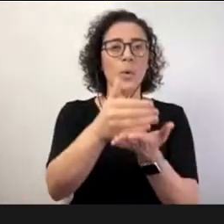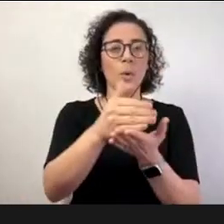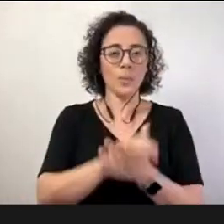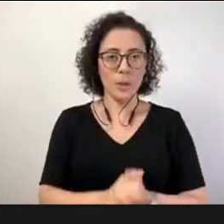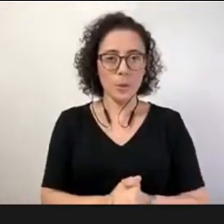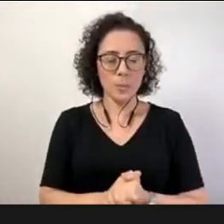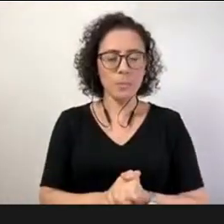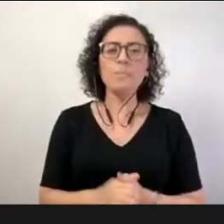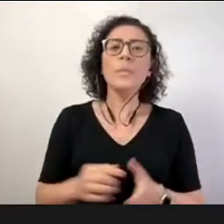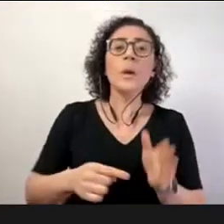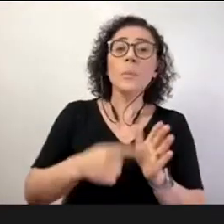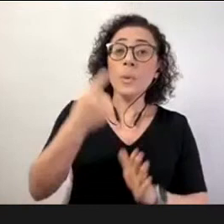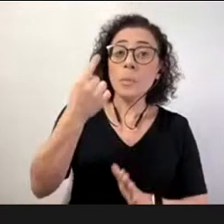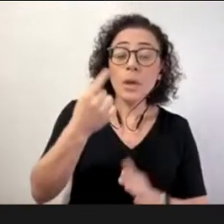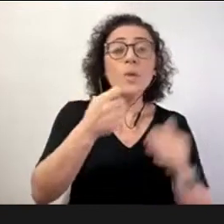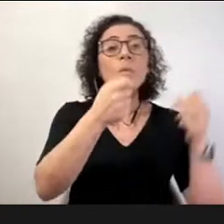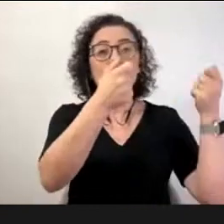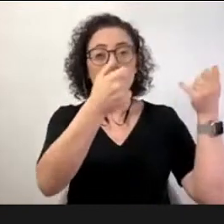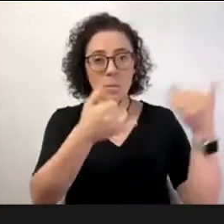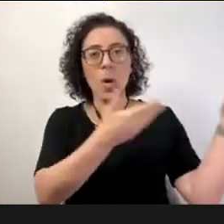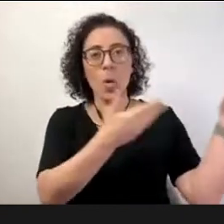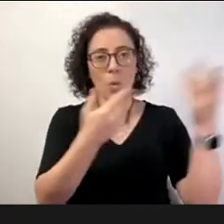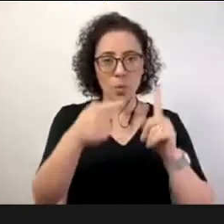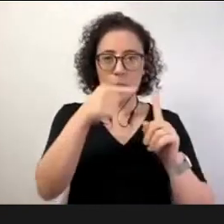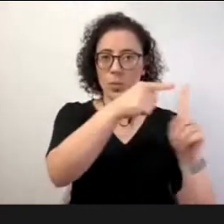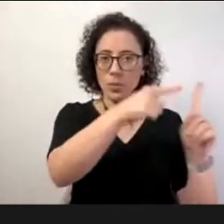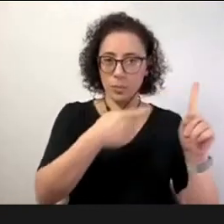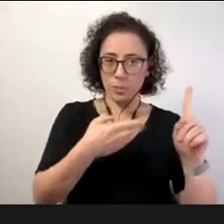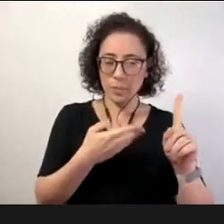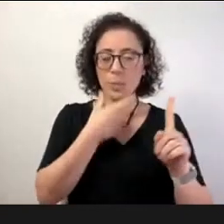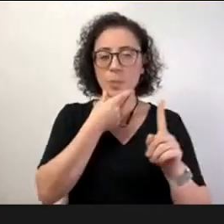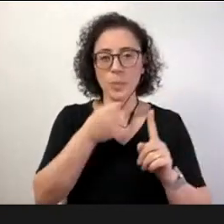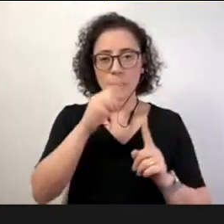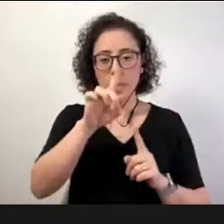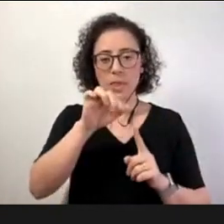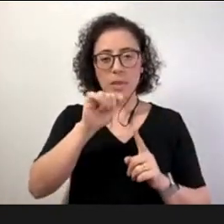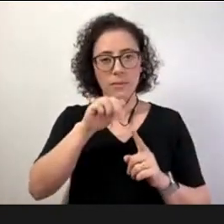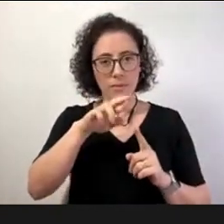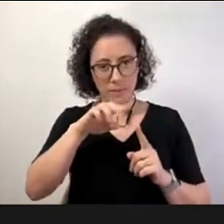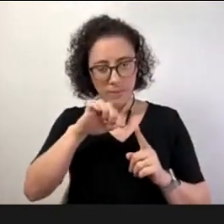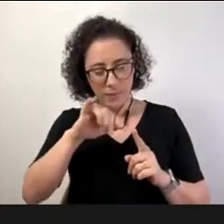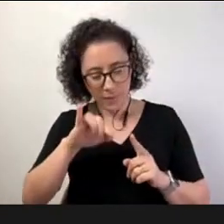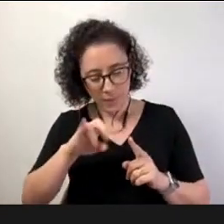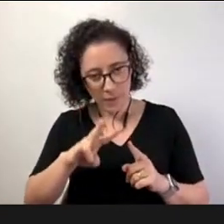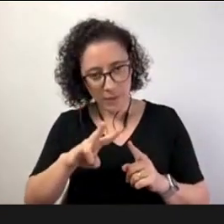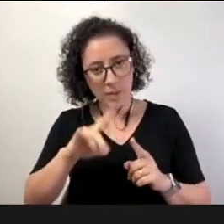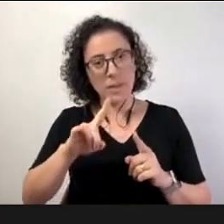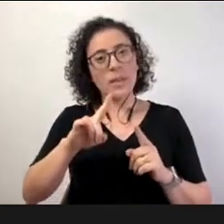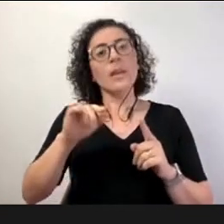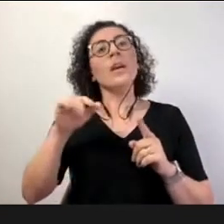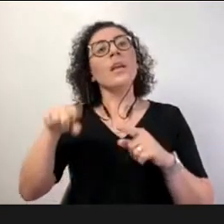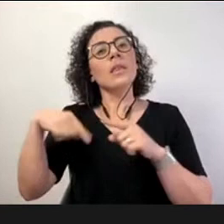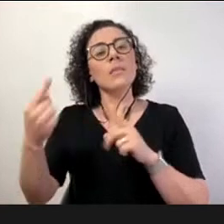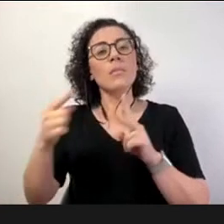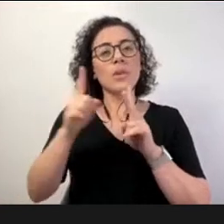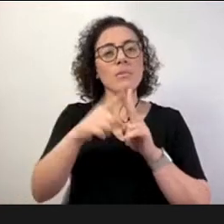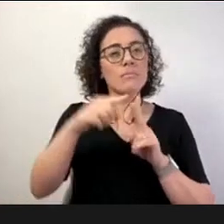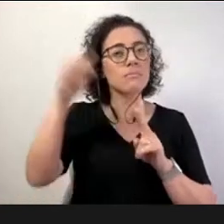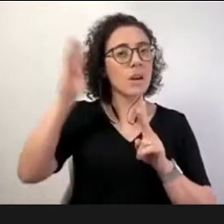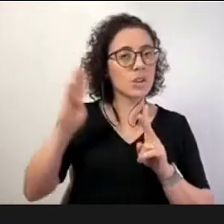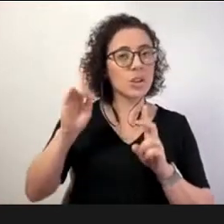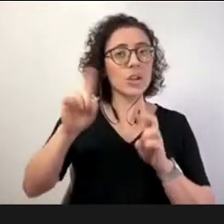explanações do nosso convidado, o professor Davi, seguido da Bartira e, na sequência, com a Ana Killer. E para não